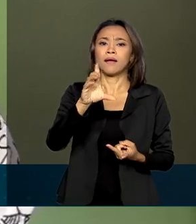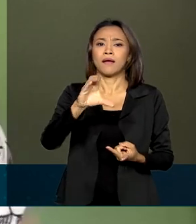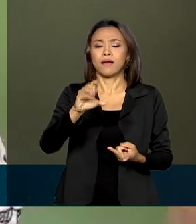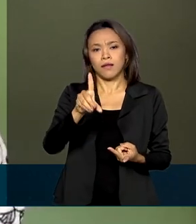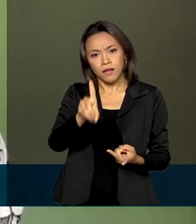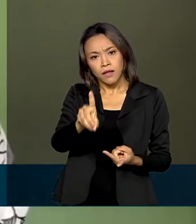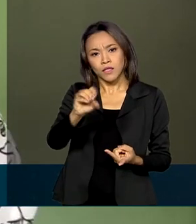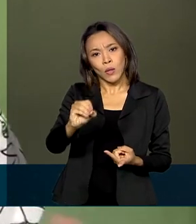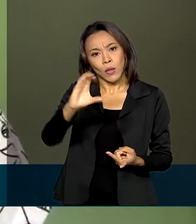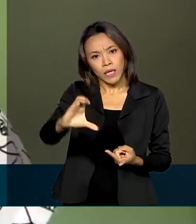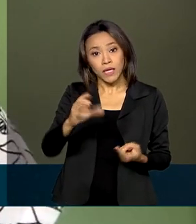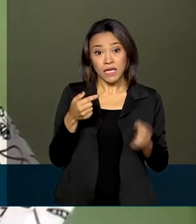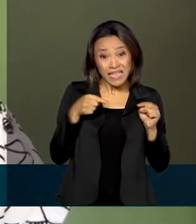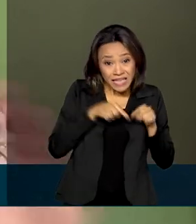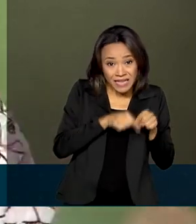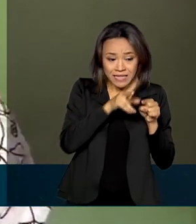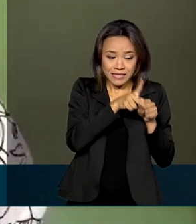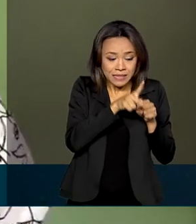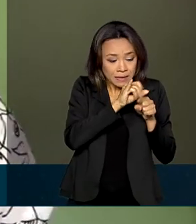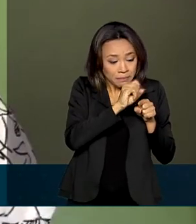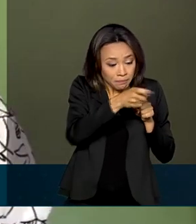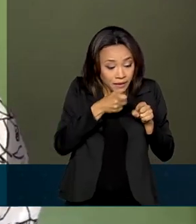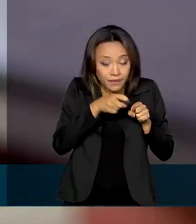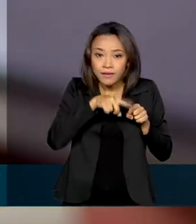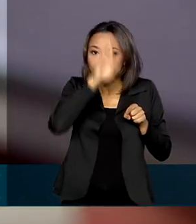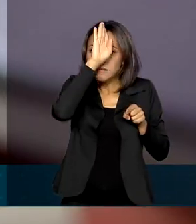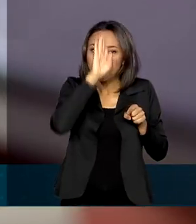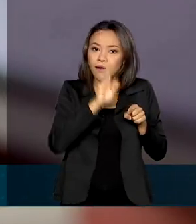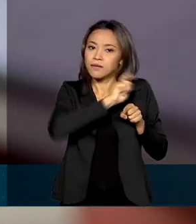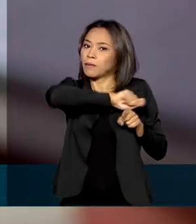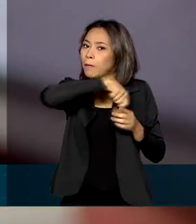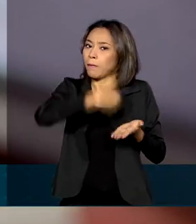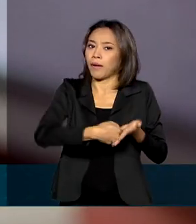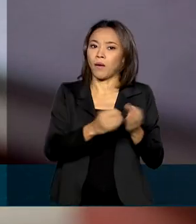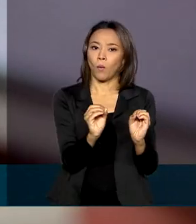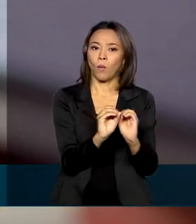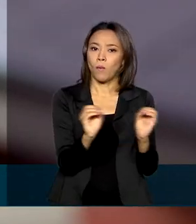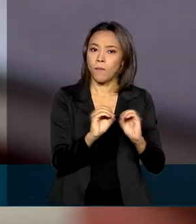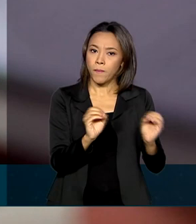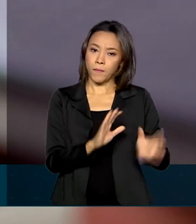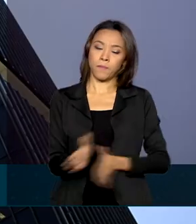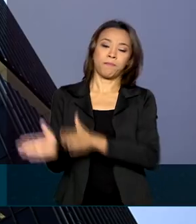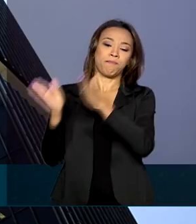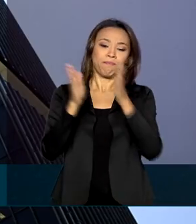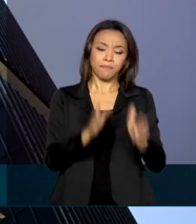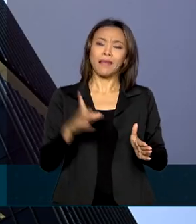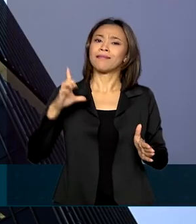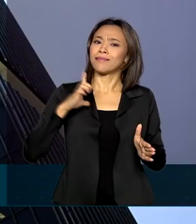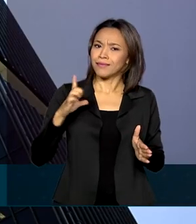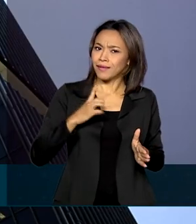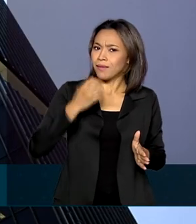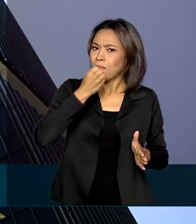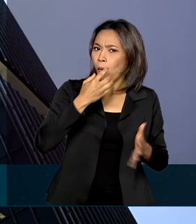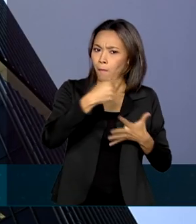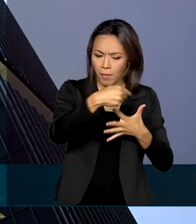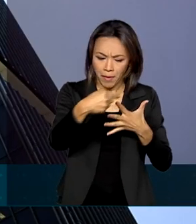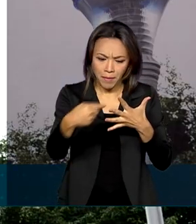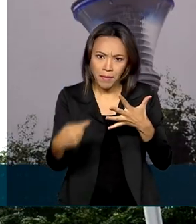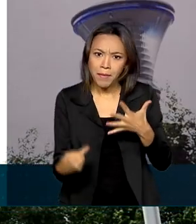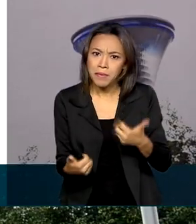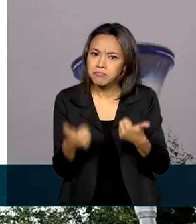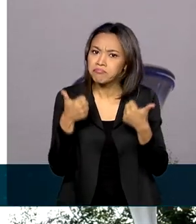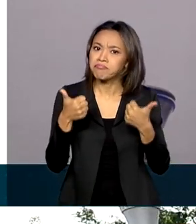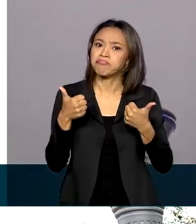e com o PIX isso vai ser totalmente gratuito. Além de todas as vantagens, o Banco Central garante